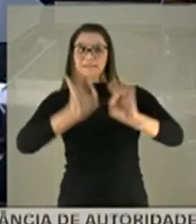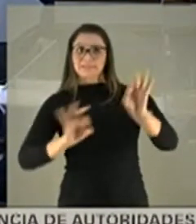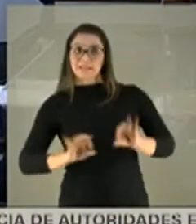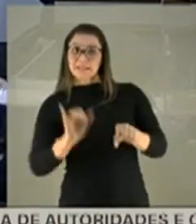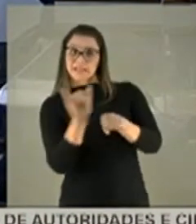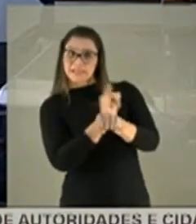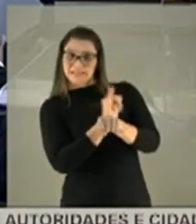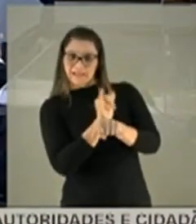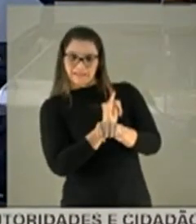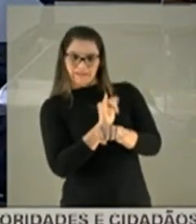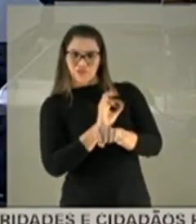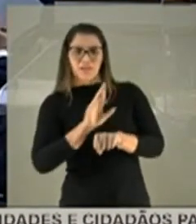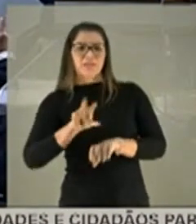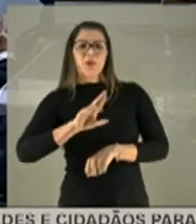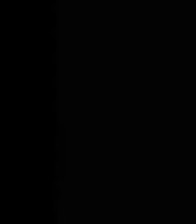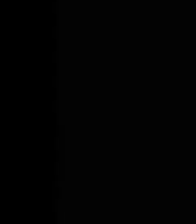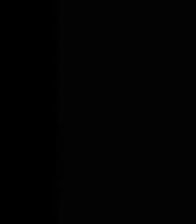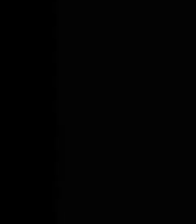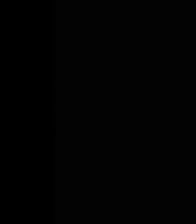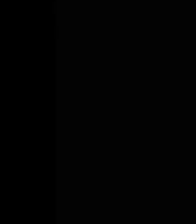estratégico. Não foi para discutir...